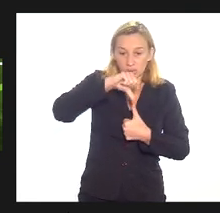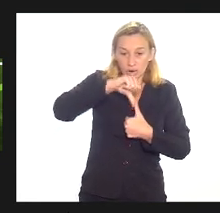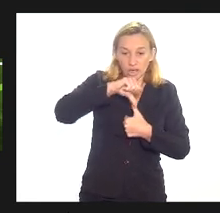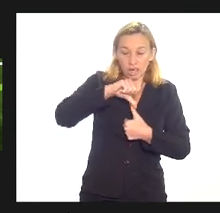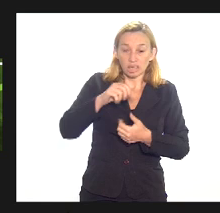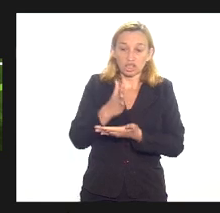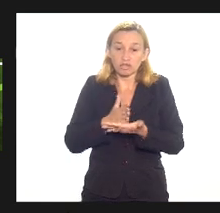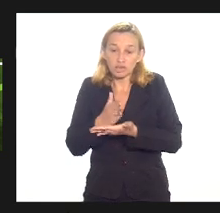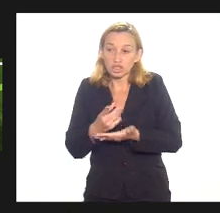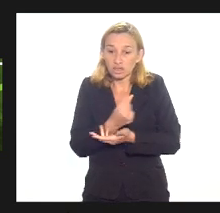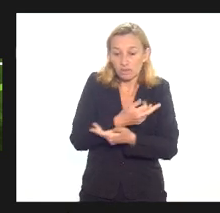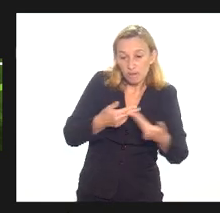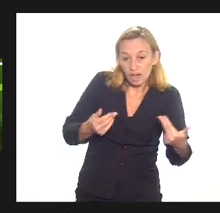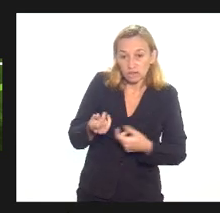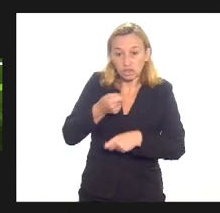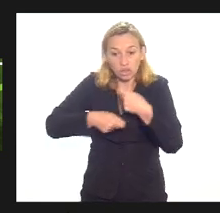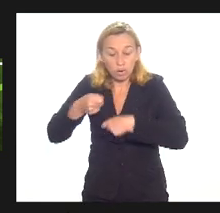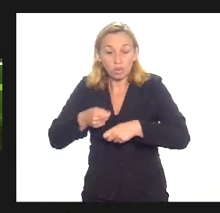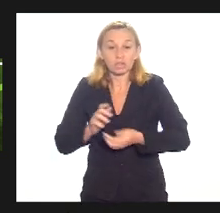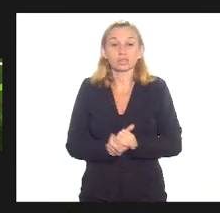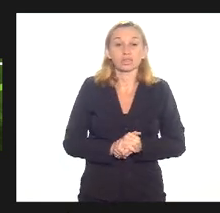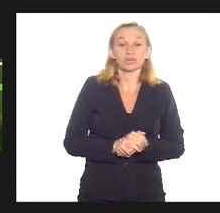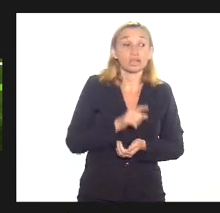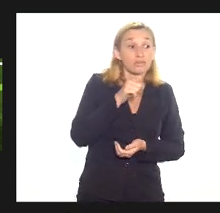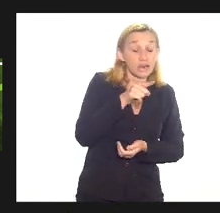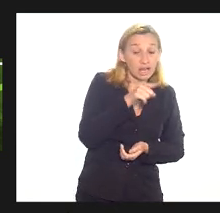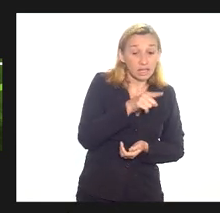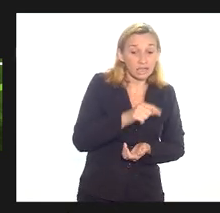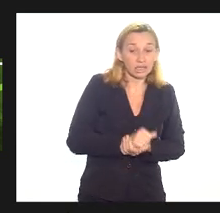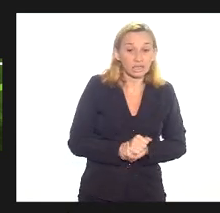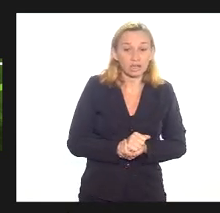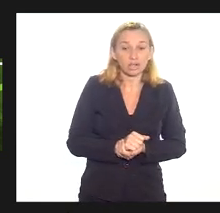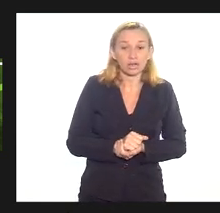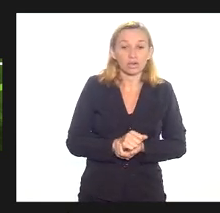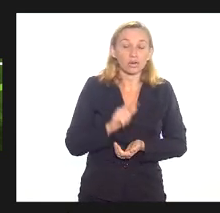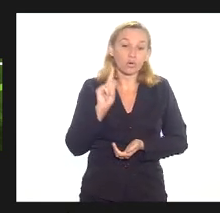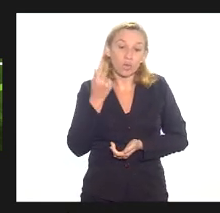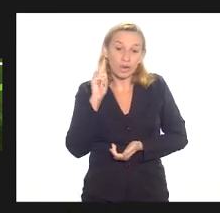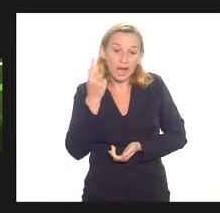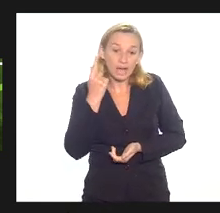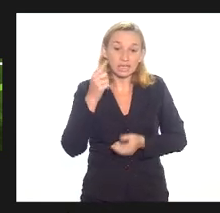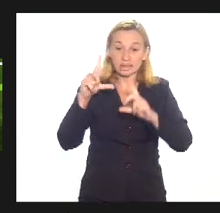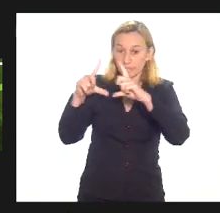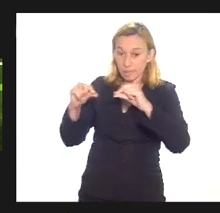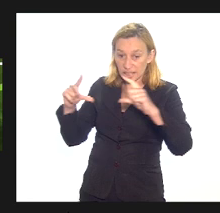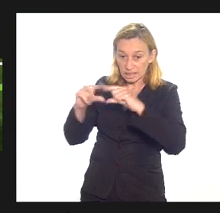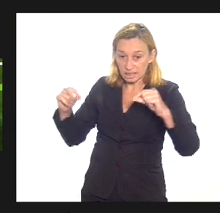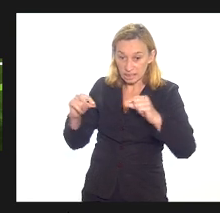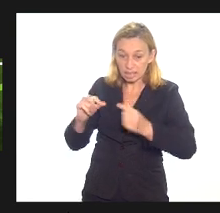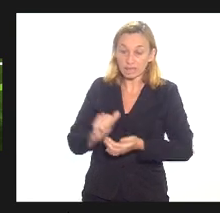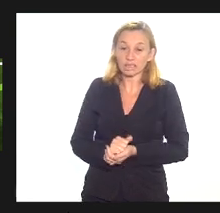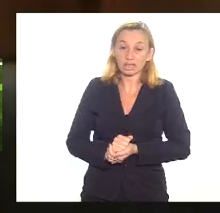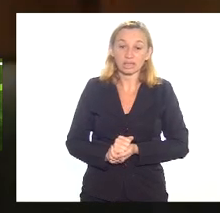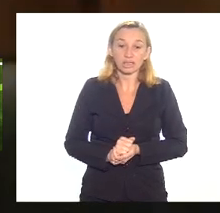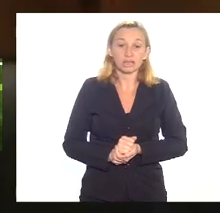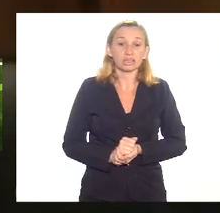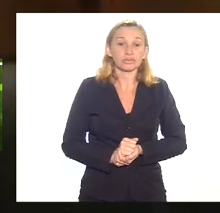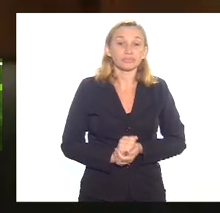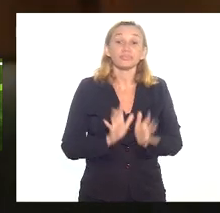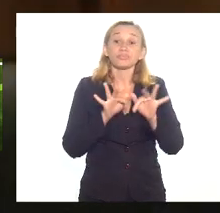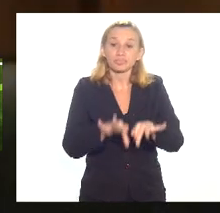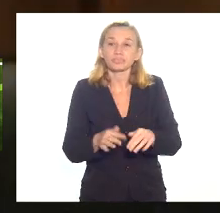mercado financeiro você pega ali uma parte de Goiás uma parte de Brasil está até com material concluir por favor